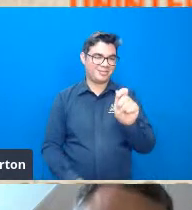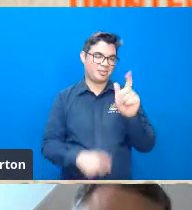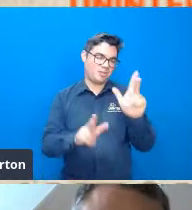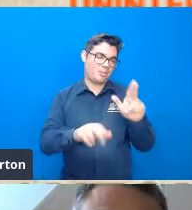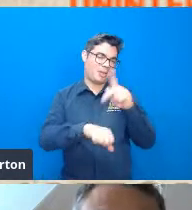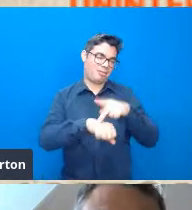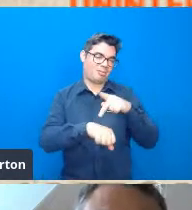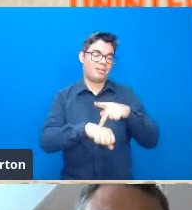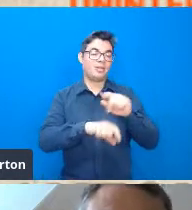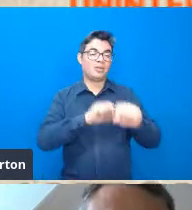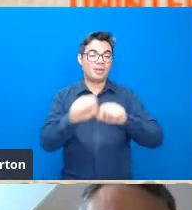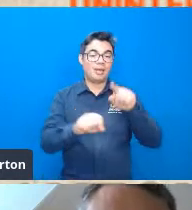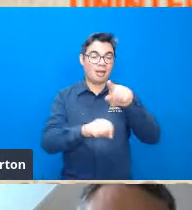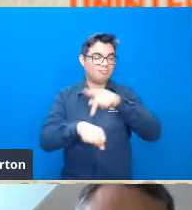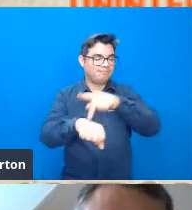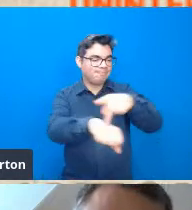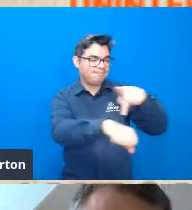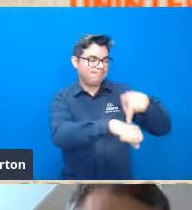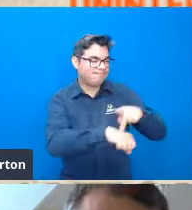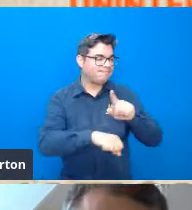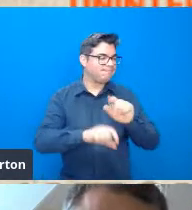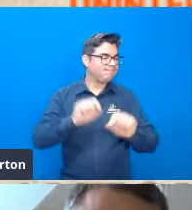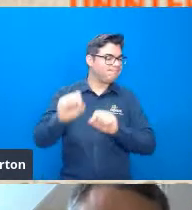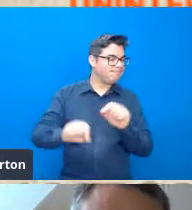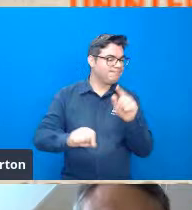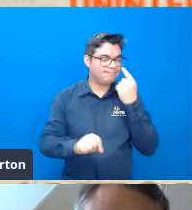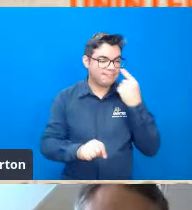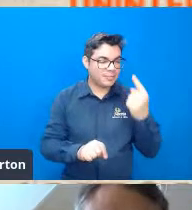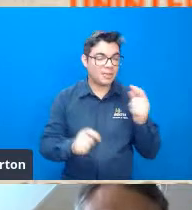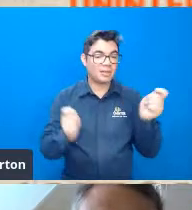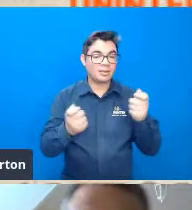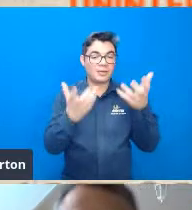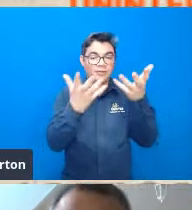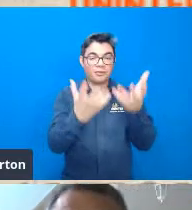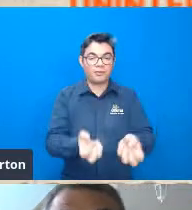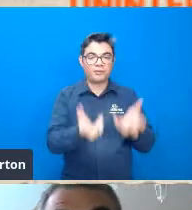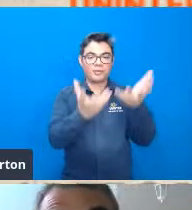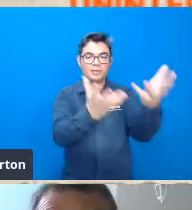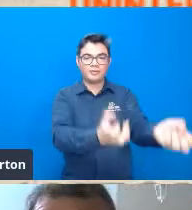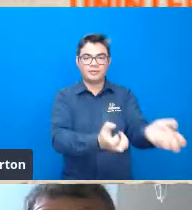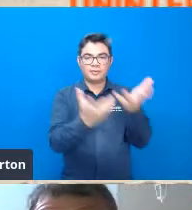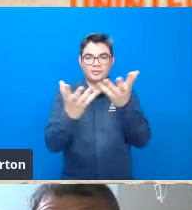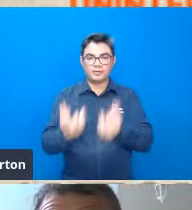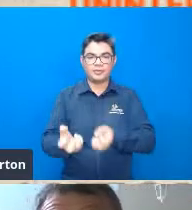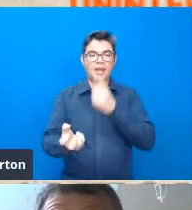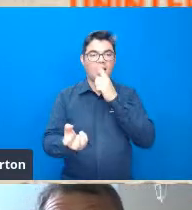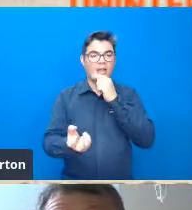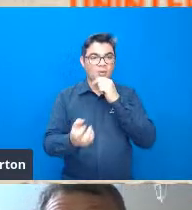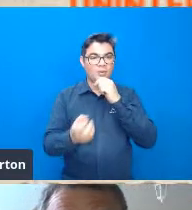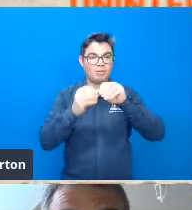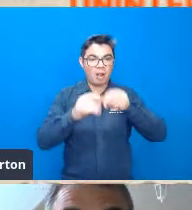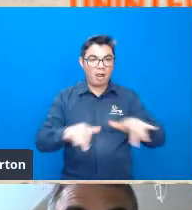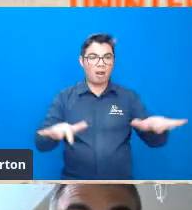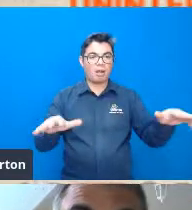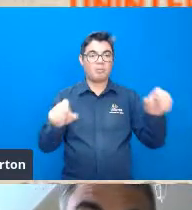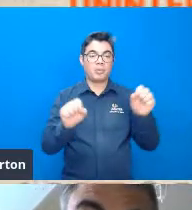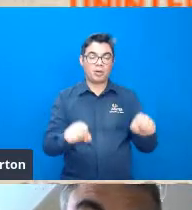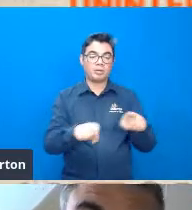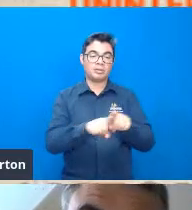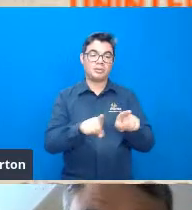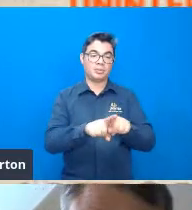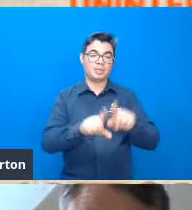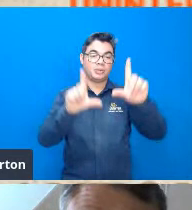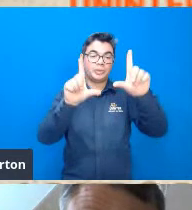solos que tem maior capacidade de infiltração da água então se você tem mais infiltração da água você tem